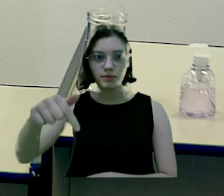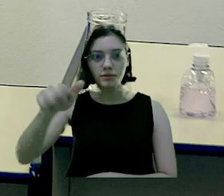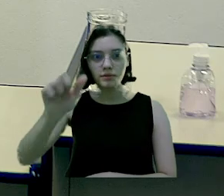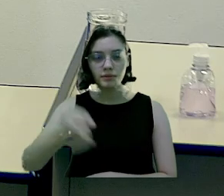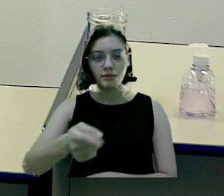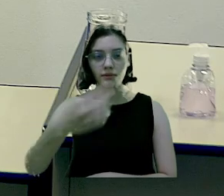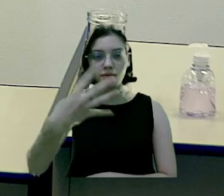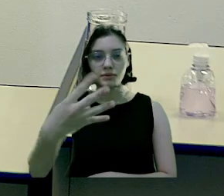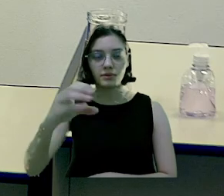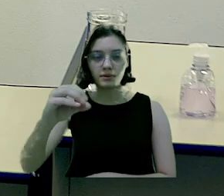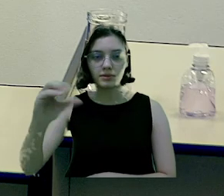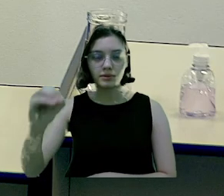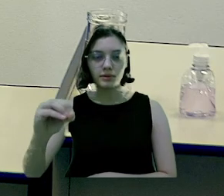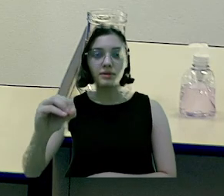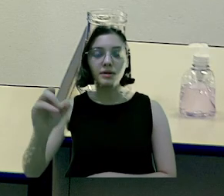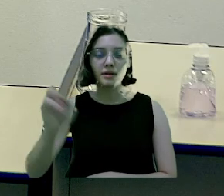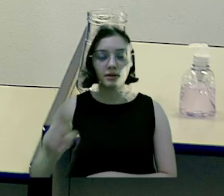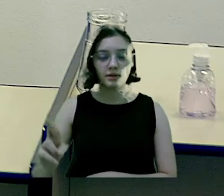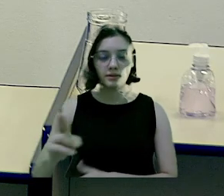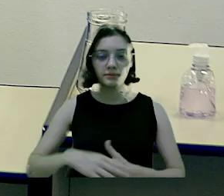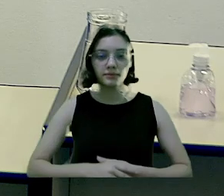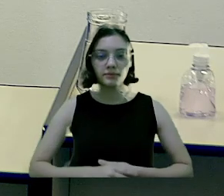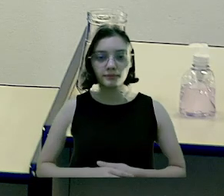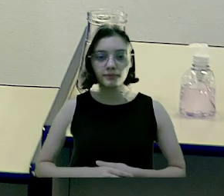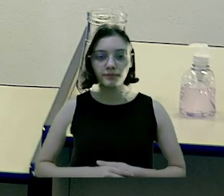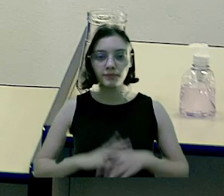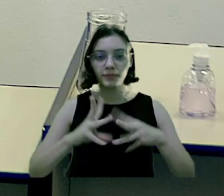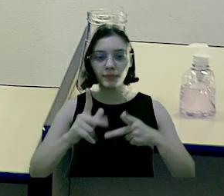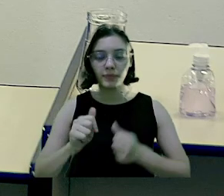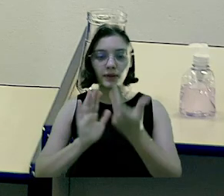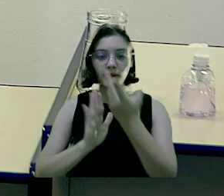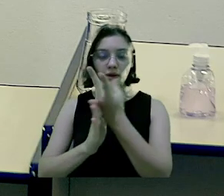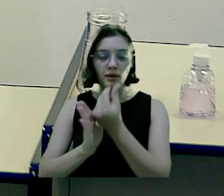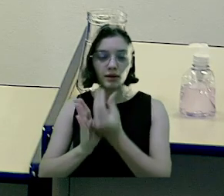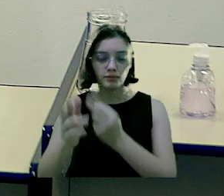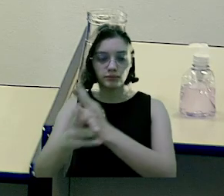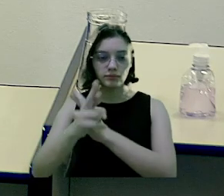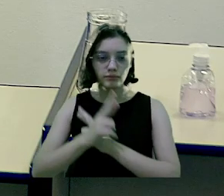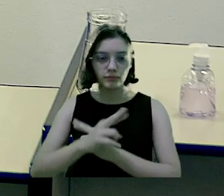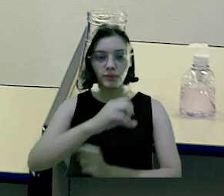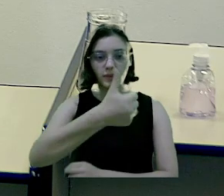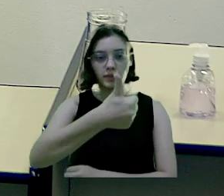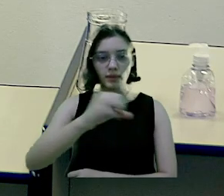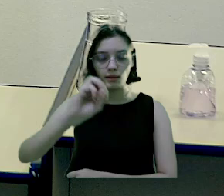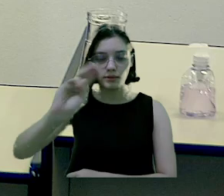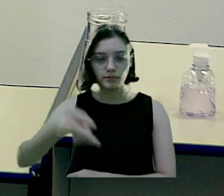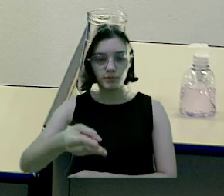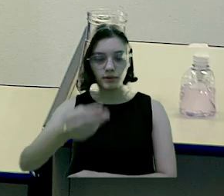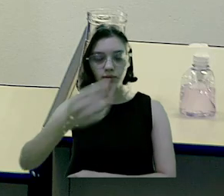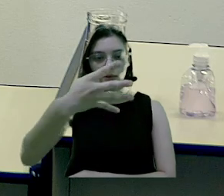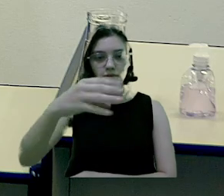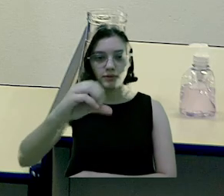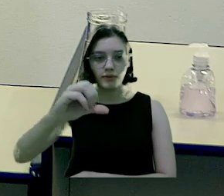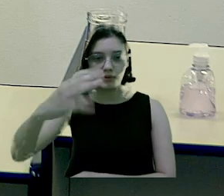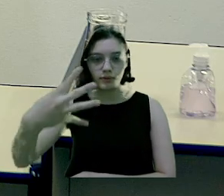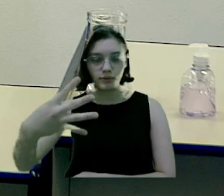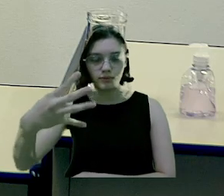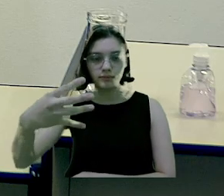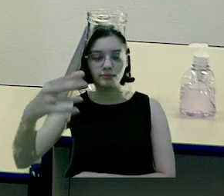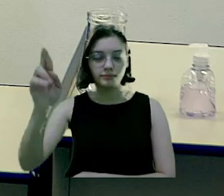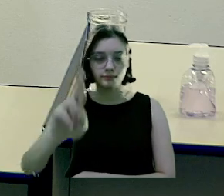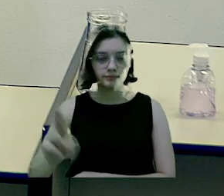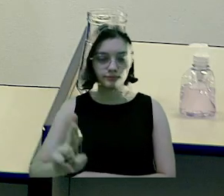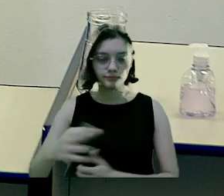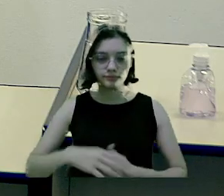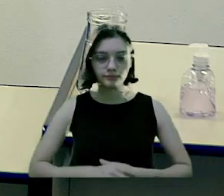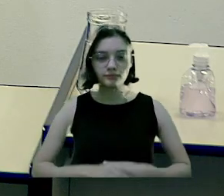.460,43, deduções e receitas correntes, R$ 10.434.000